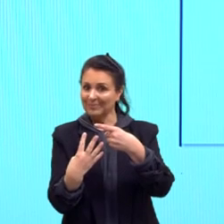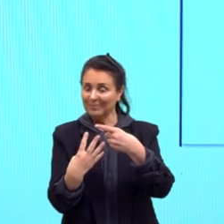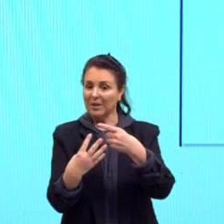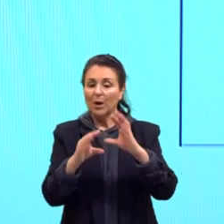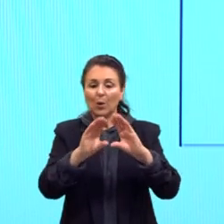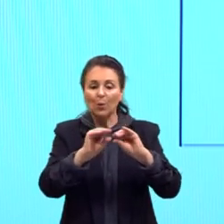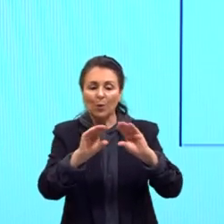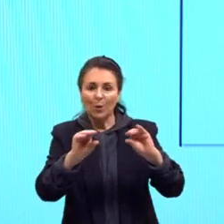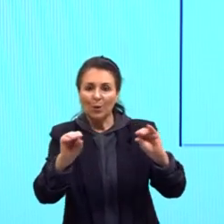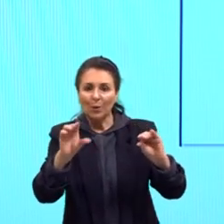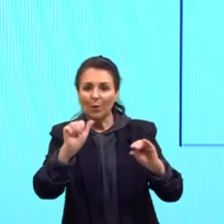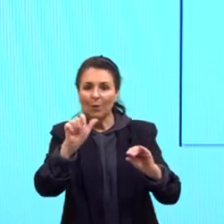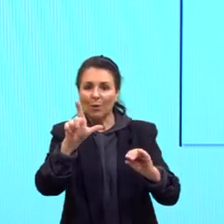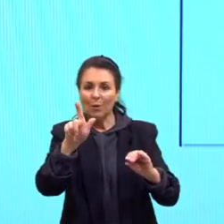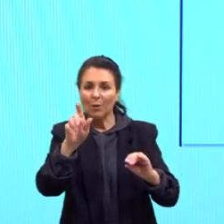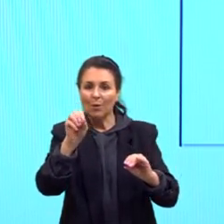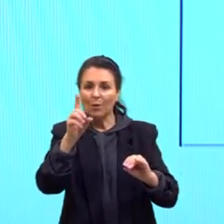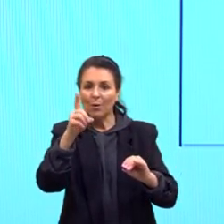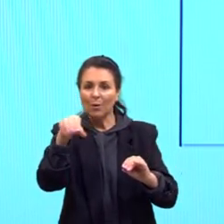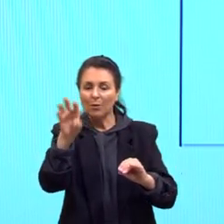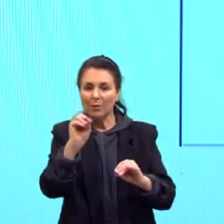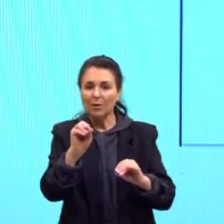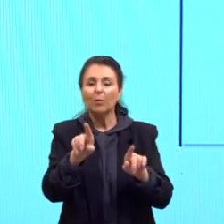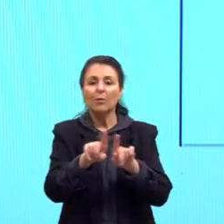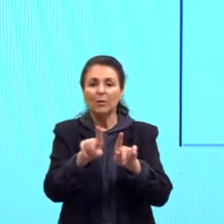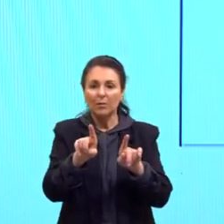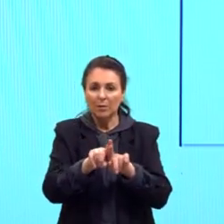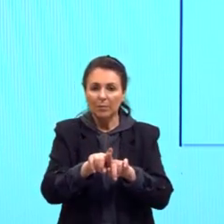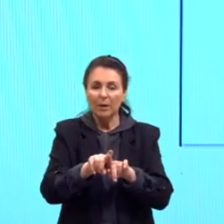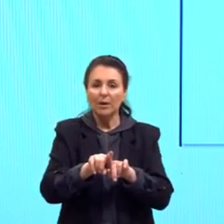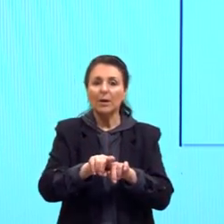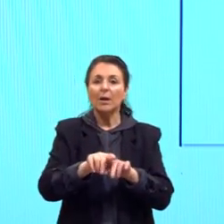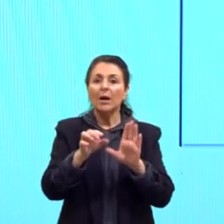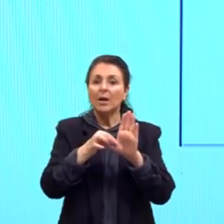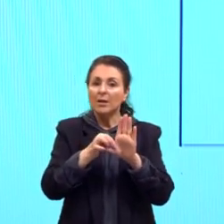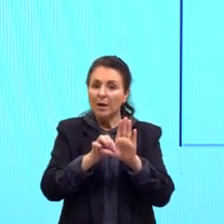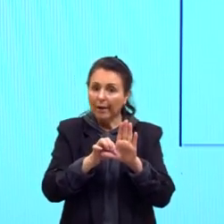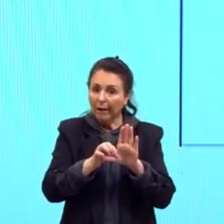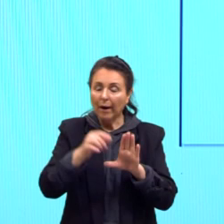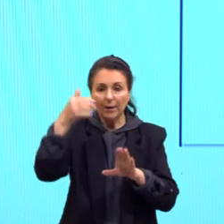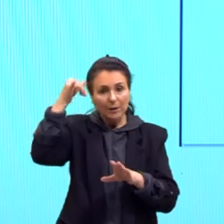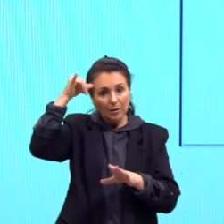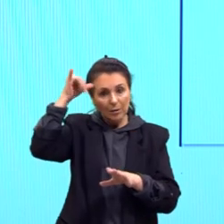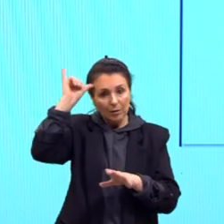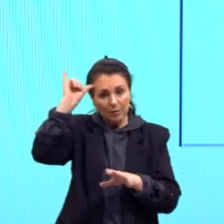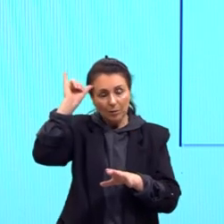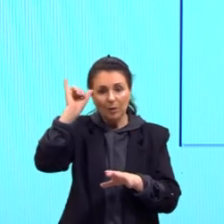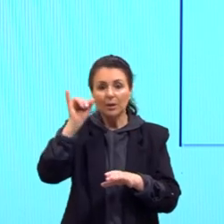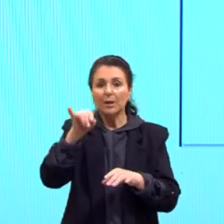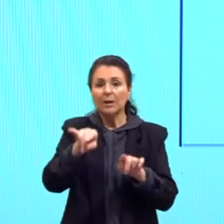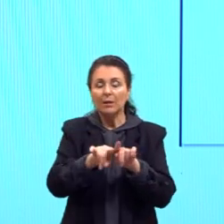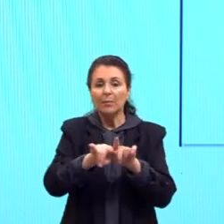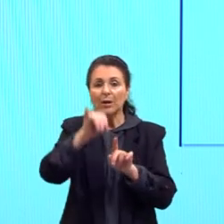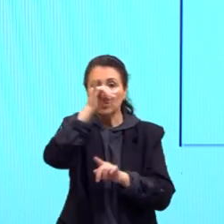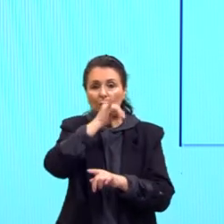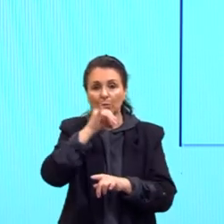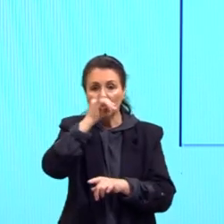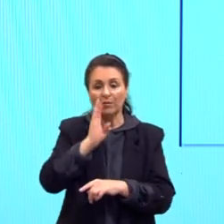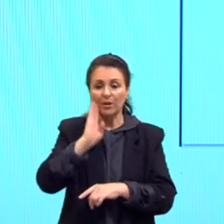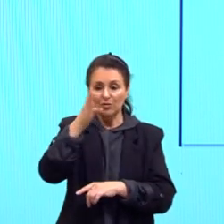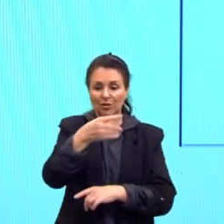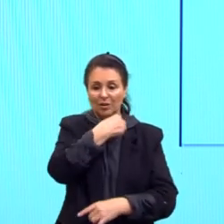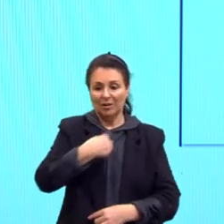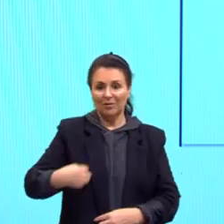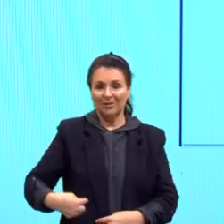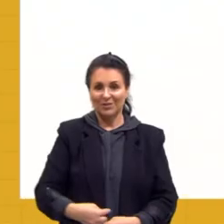Algodão também, 3 quartos. E a carne suína, quase metade, então, da carne suína, da carne de porco que a gente produz, vai direto para